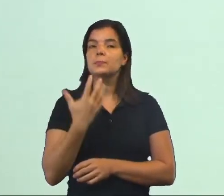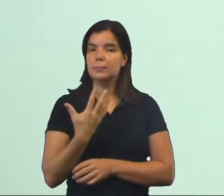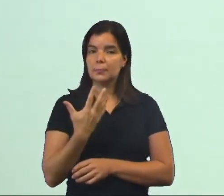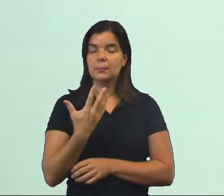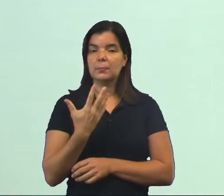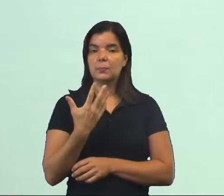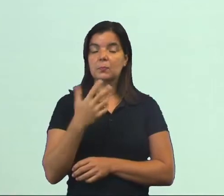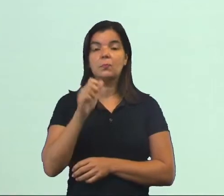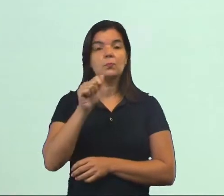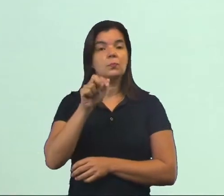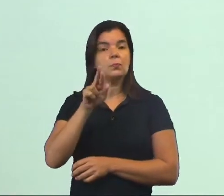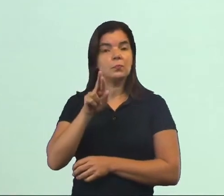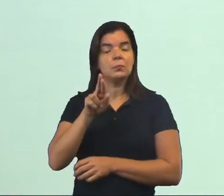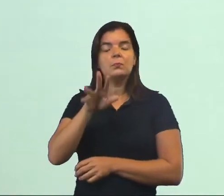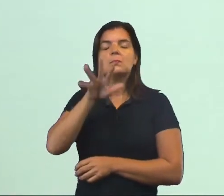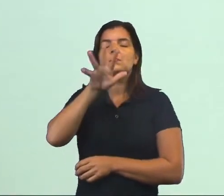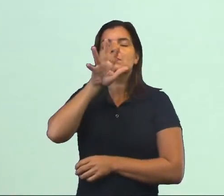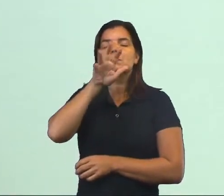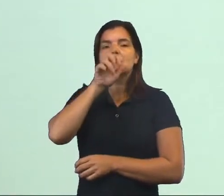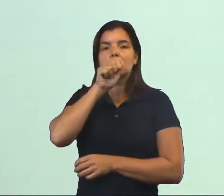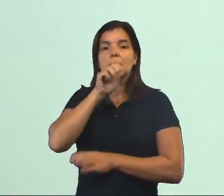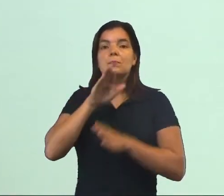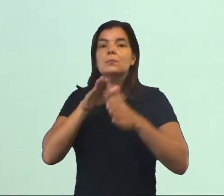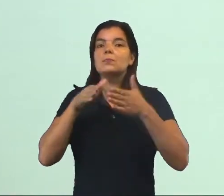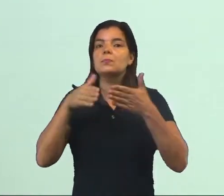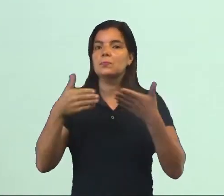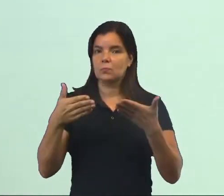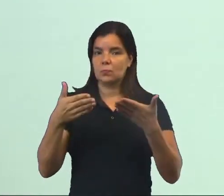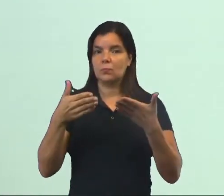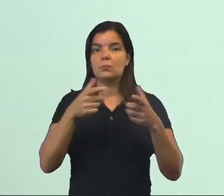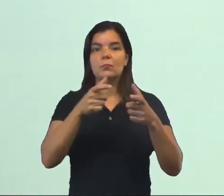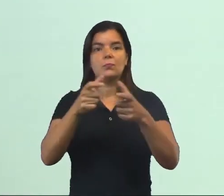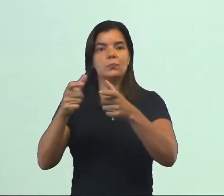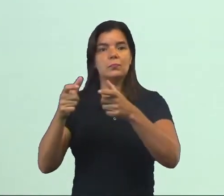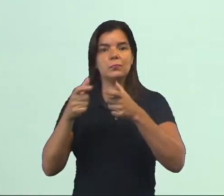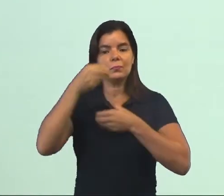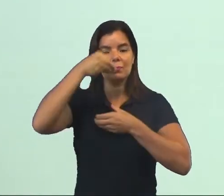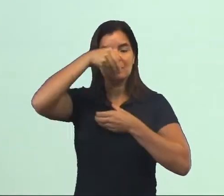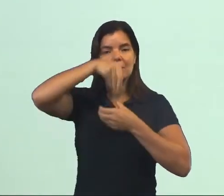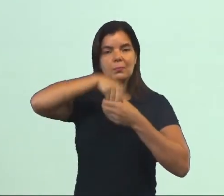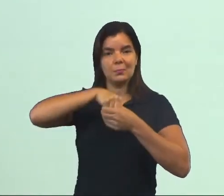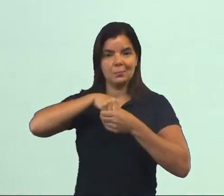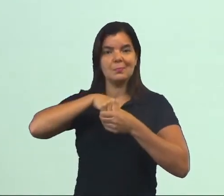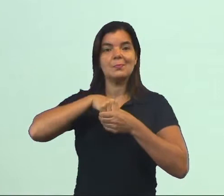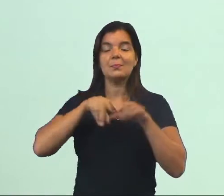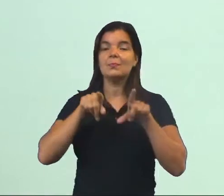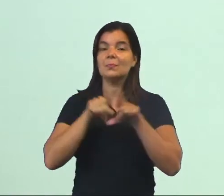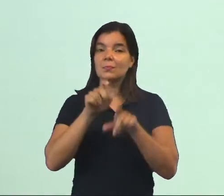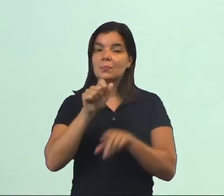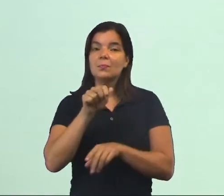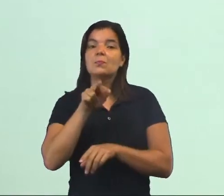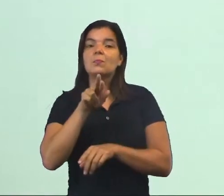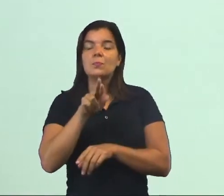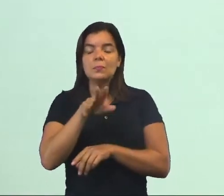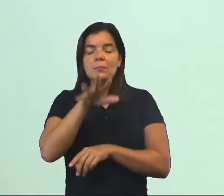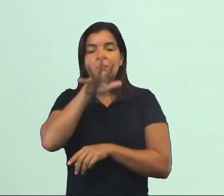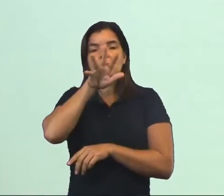com o ar que nós respiramos, qual o caminho que ele percorre dentro do nosso organismo e o ar que nós